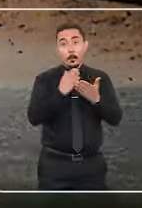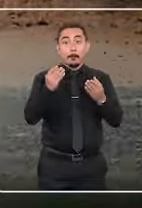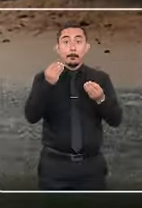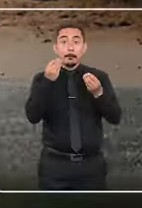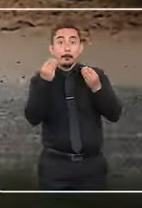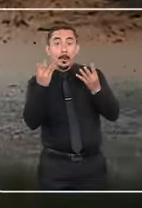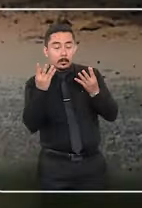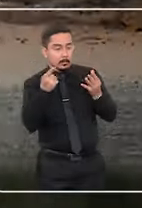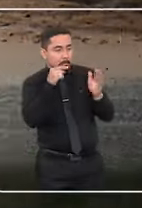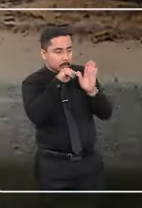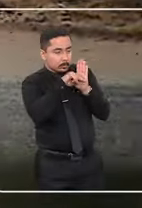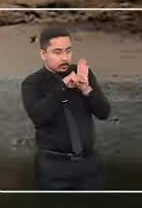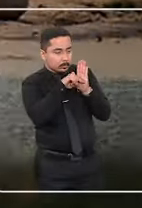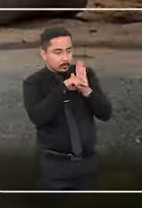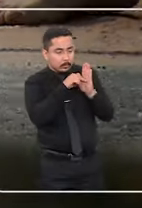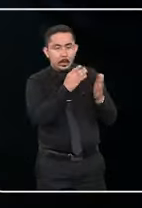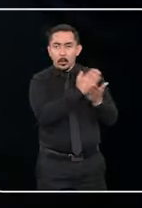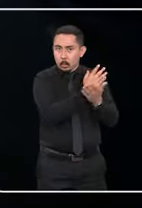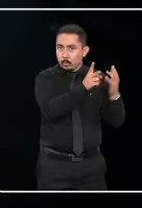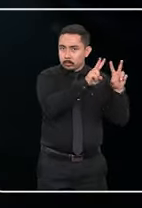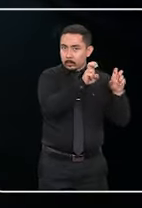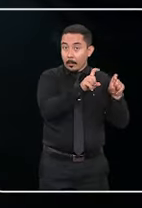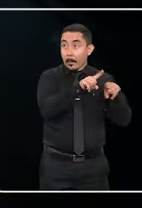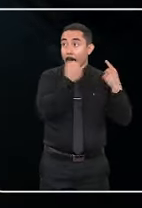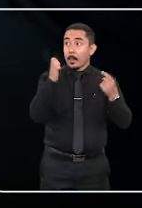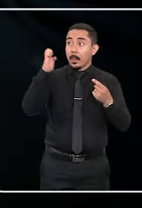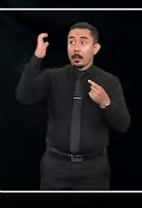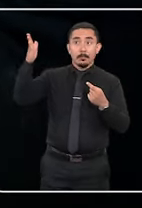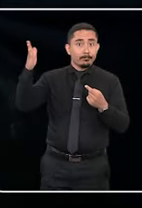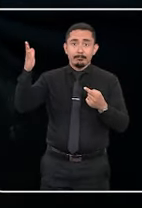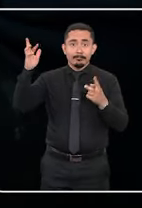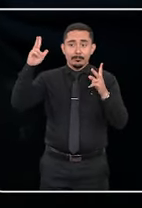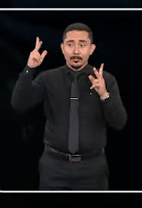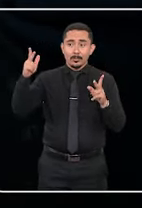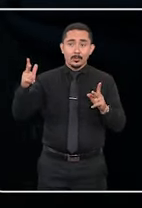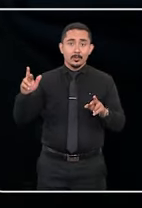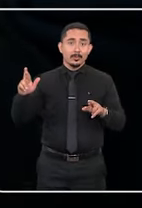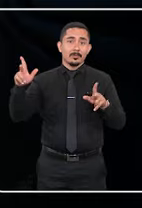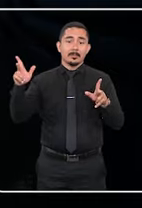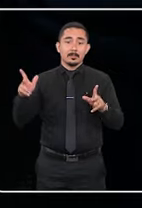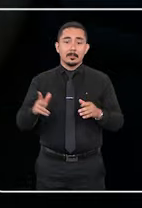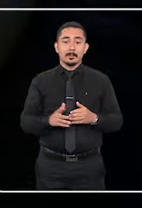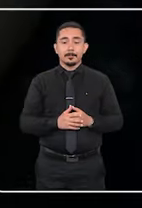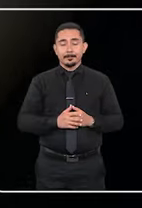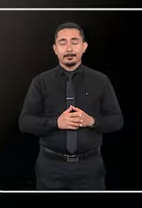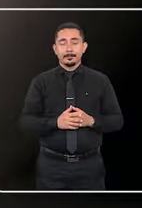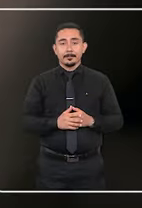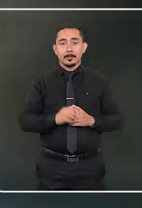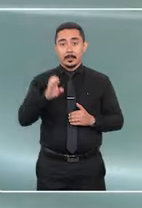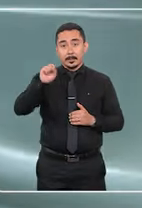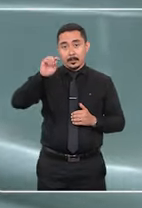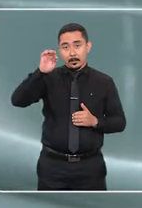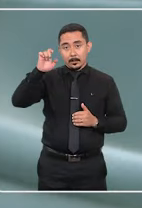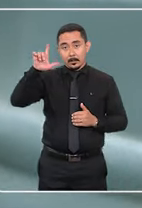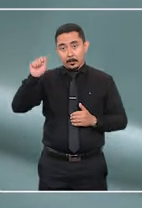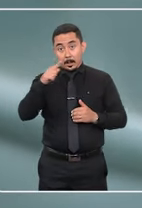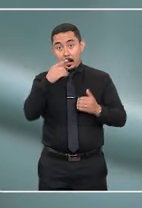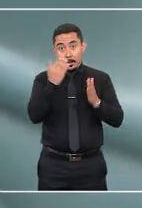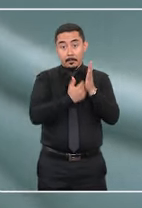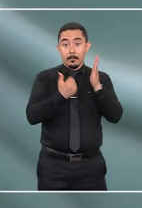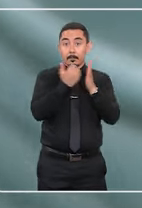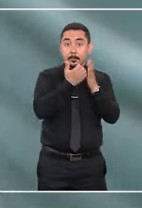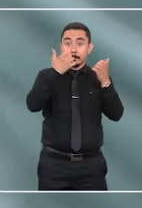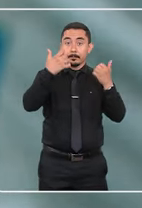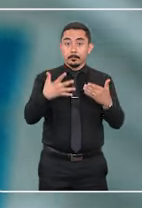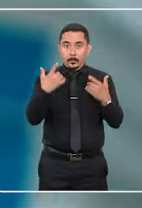hoje já fornece elementos para apreciar esse tipo de questões. Mas mundo afora não ocorre da mesma maneira. Estela